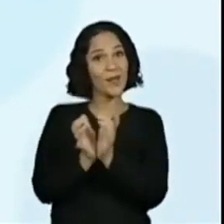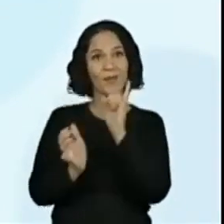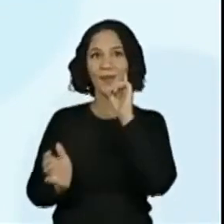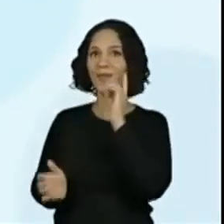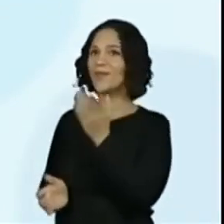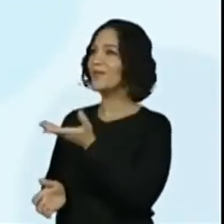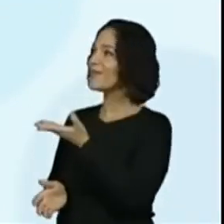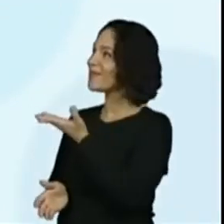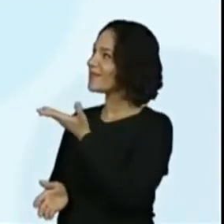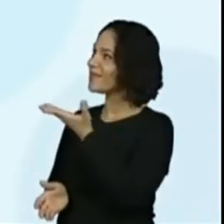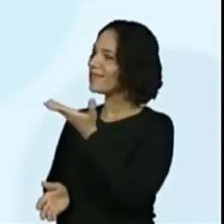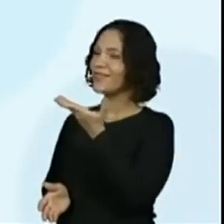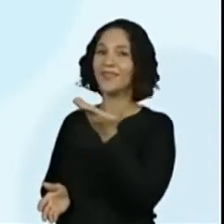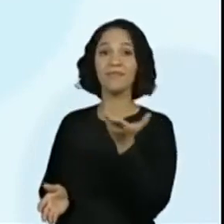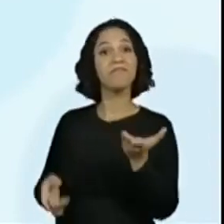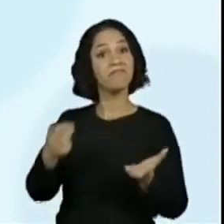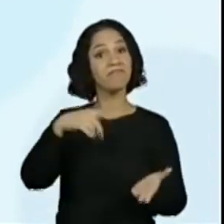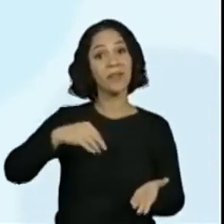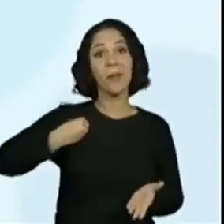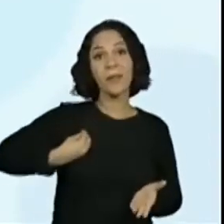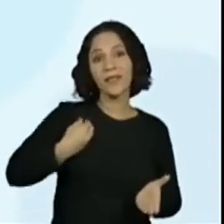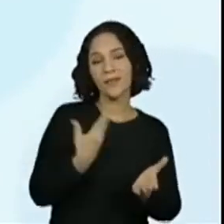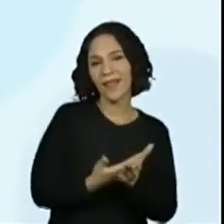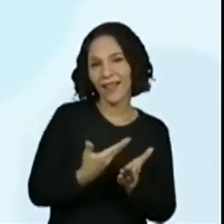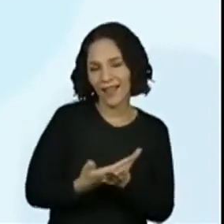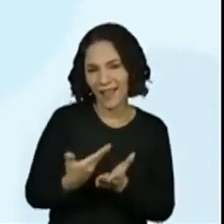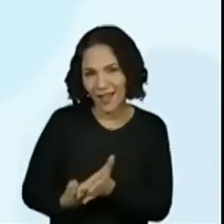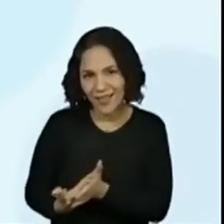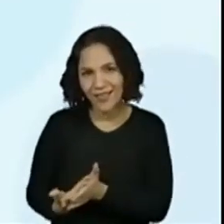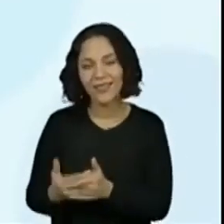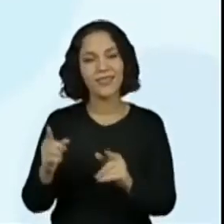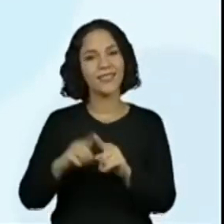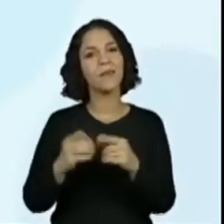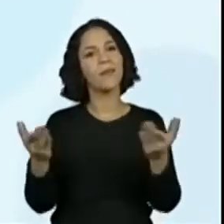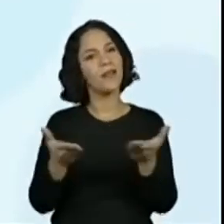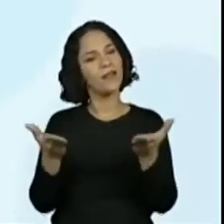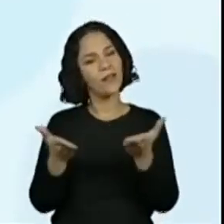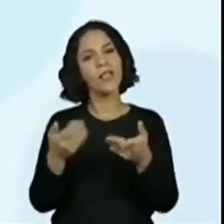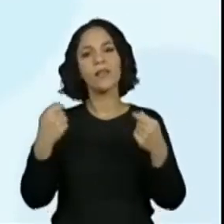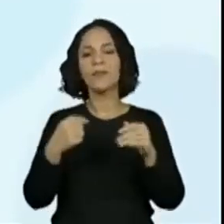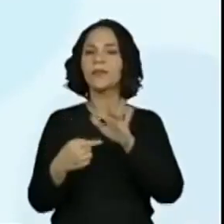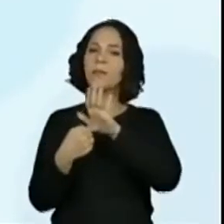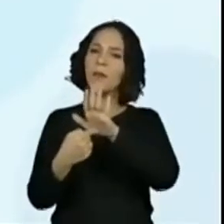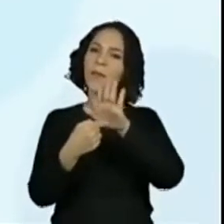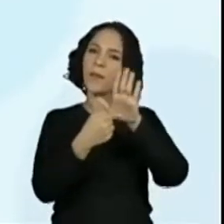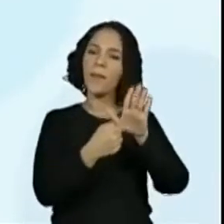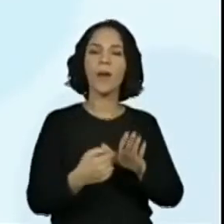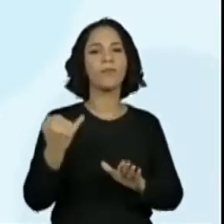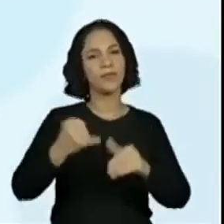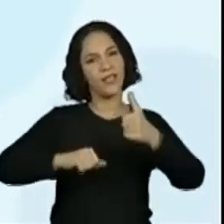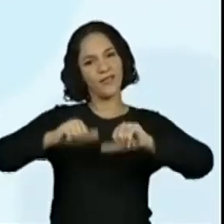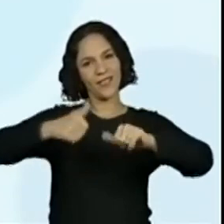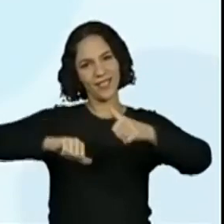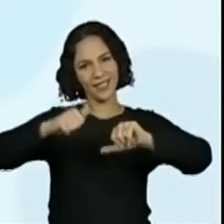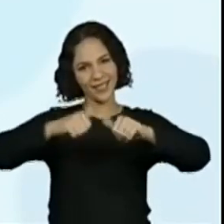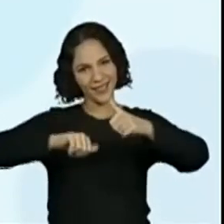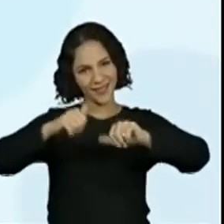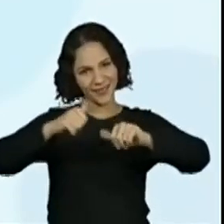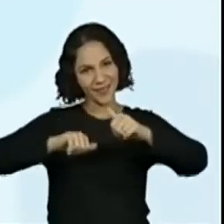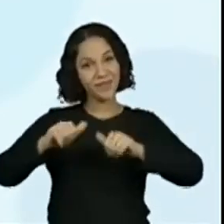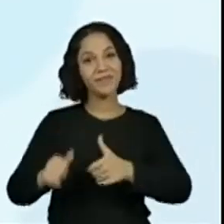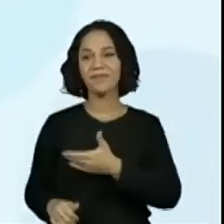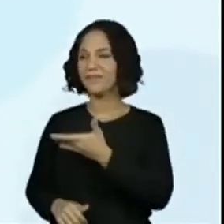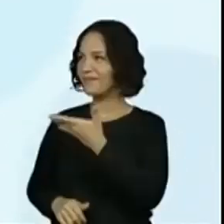só para vocês que participaram da nossa aula. E o nosso momento que a gente precisa trazer, que é importante, que é a avaliação. Essa